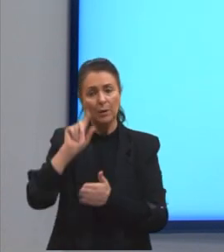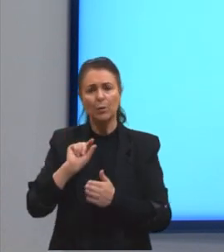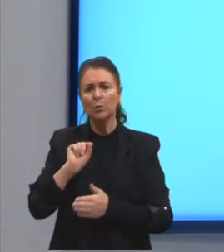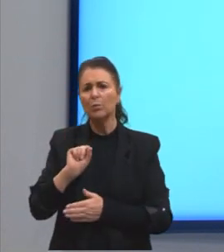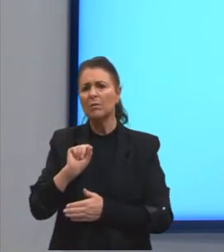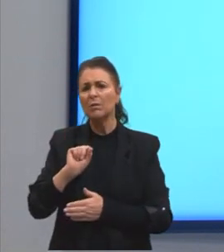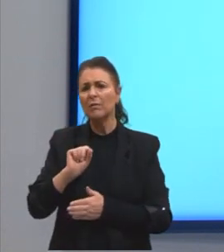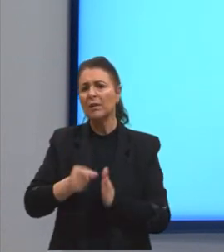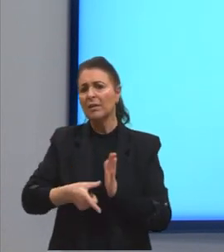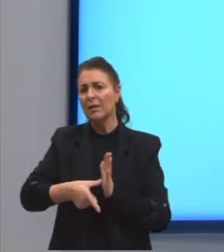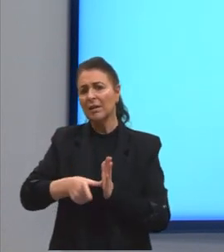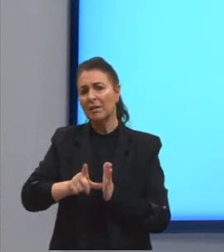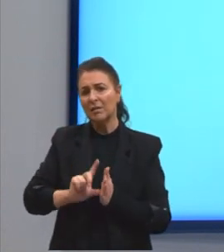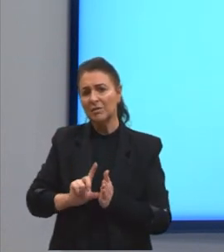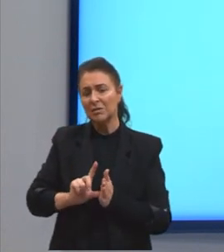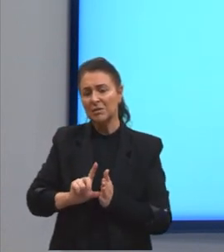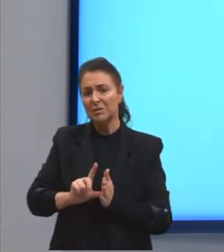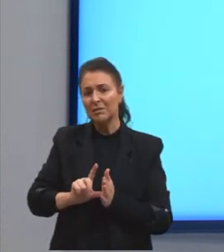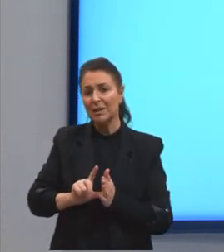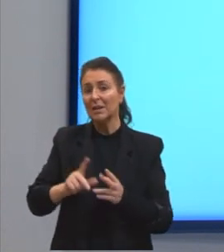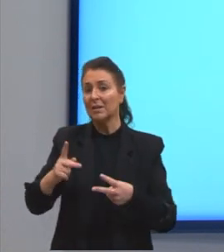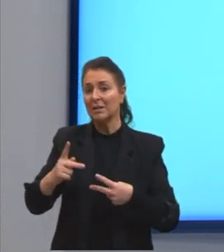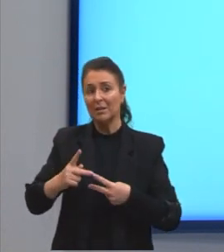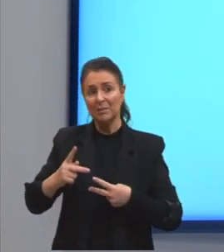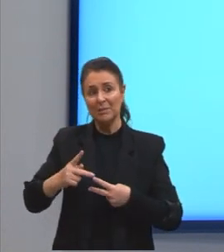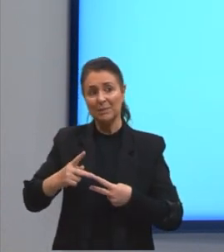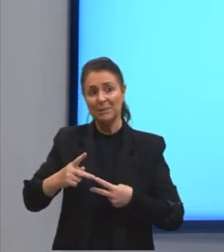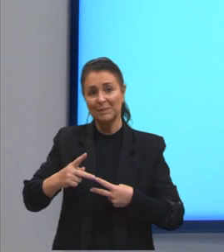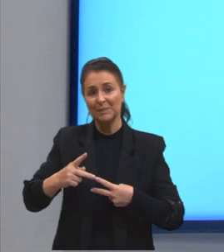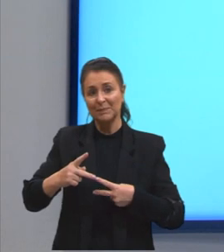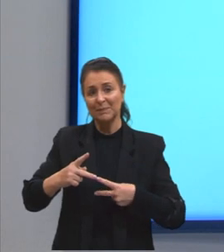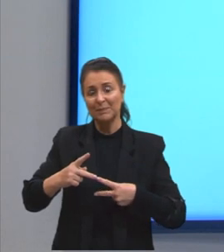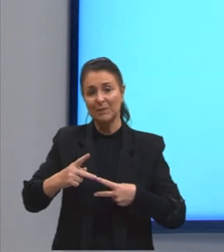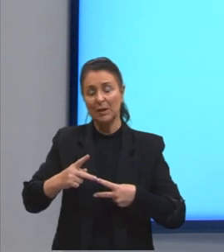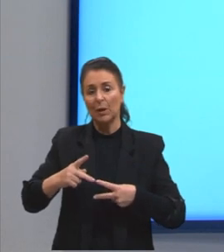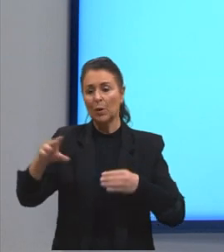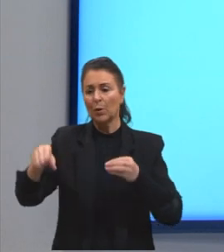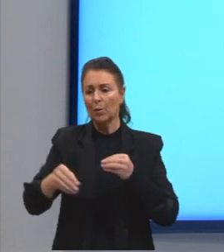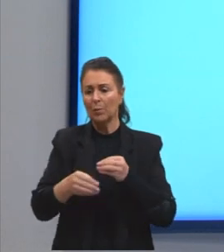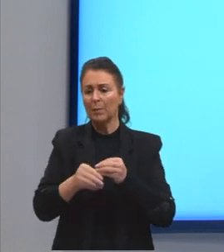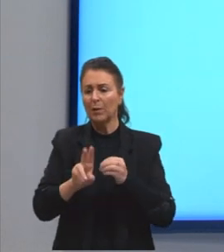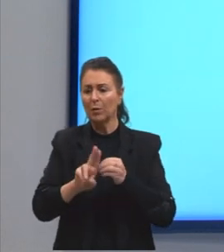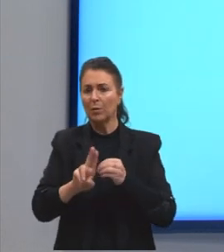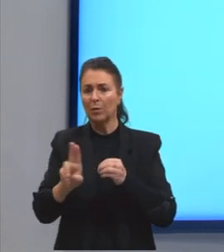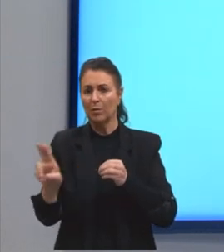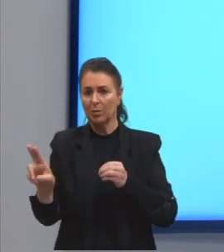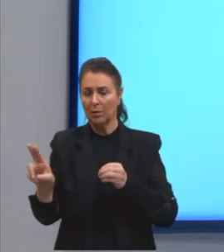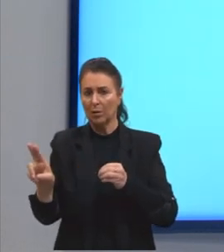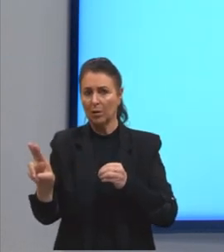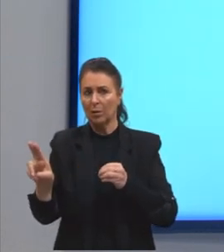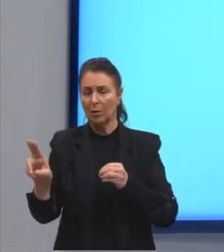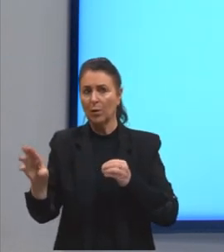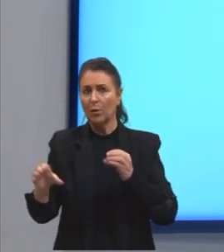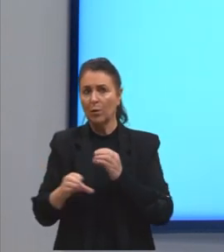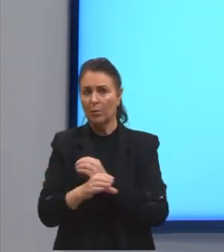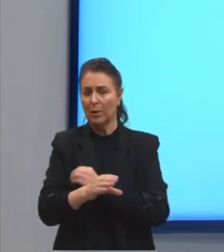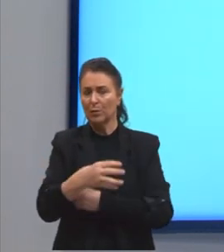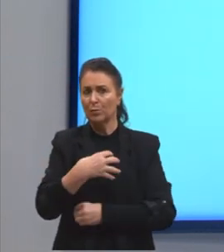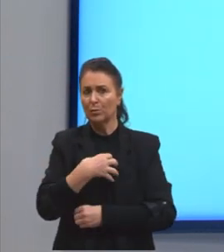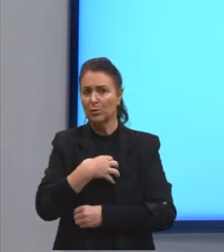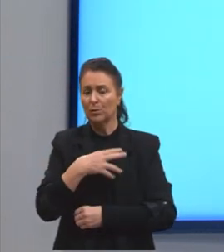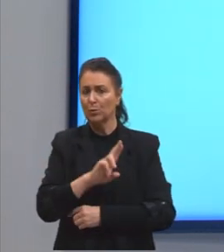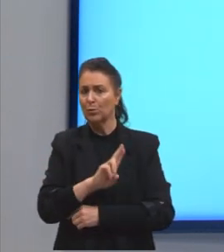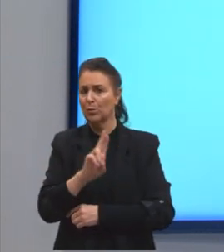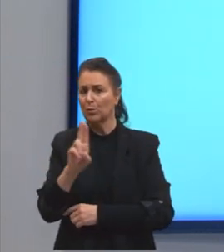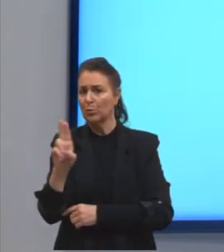antes da nossa preposição. Se o complemento nominal completa o sentido de um nome, o nosso